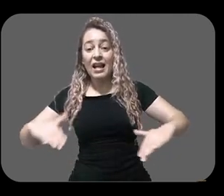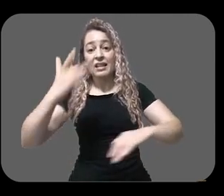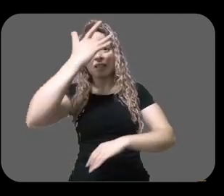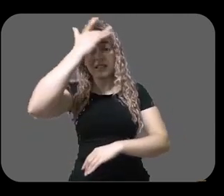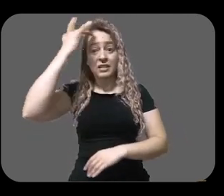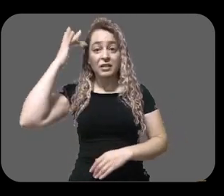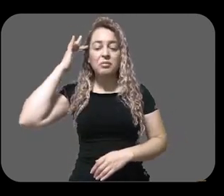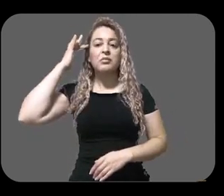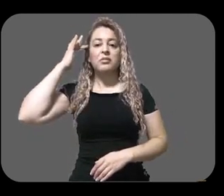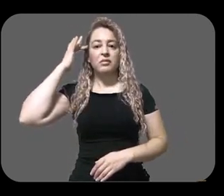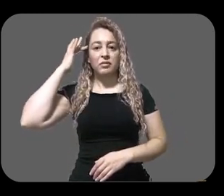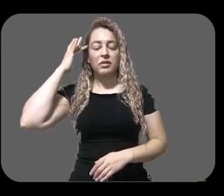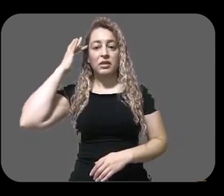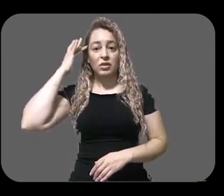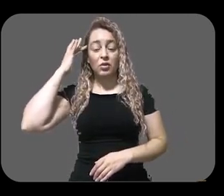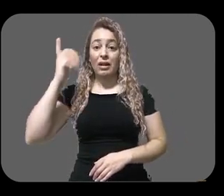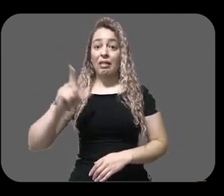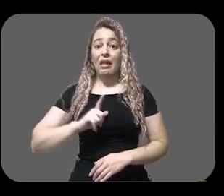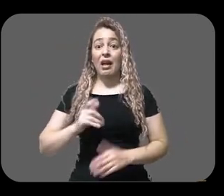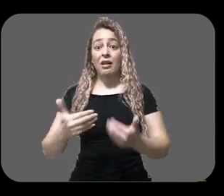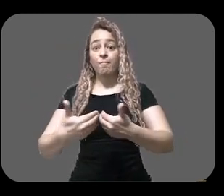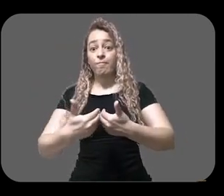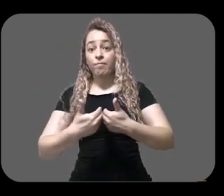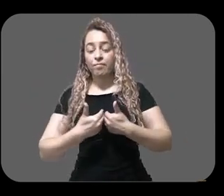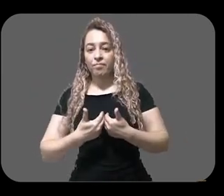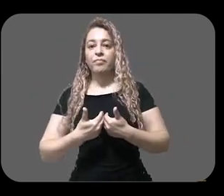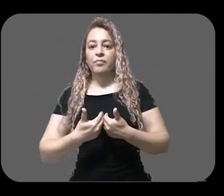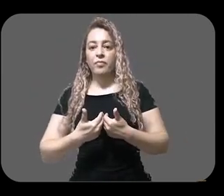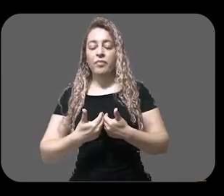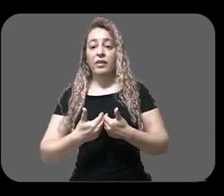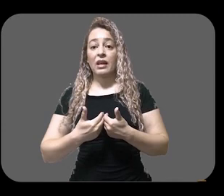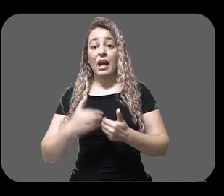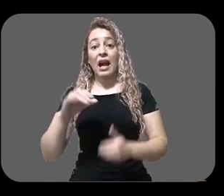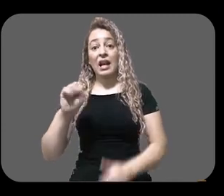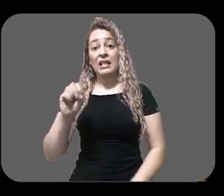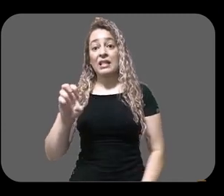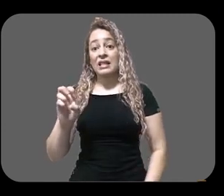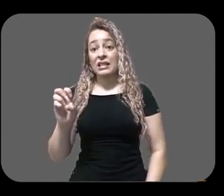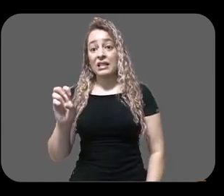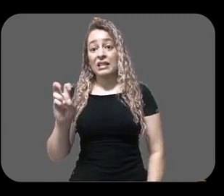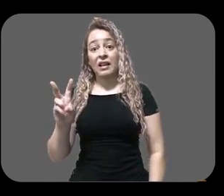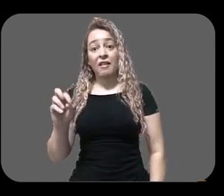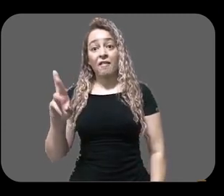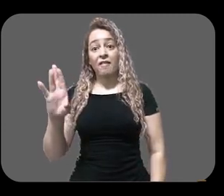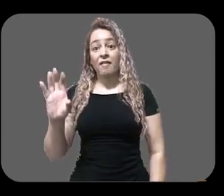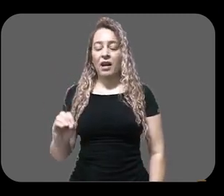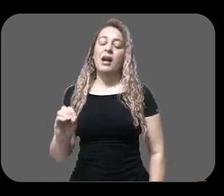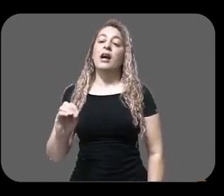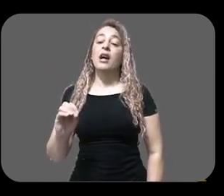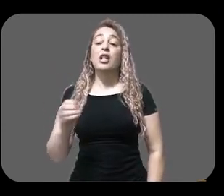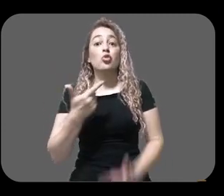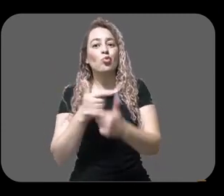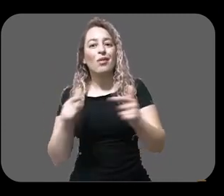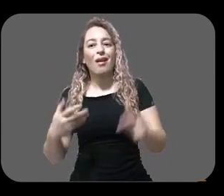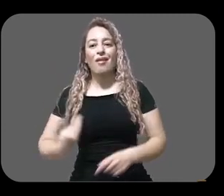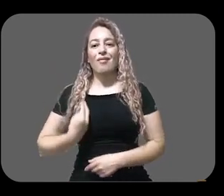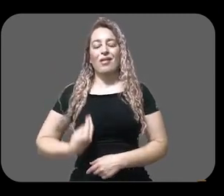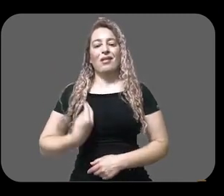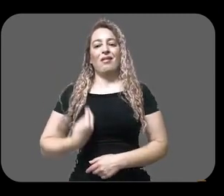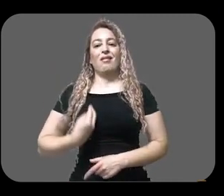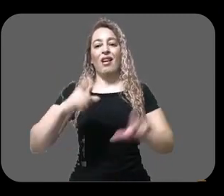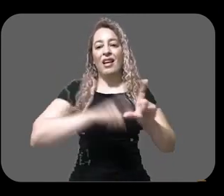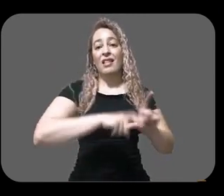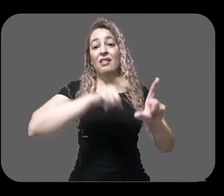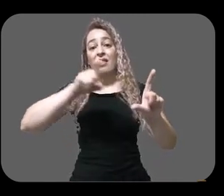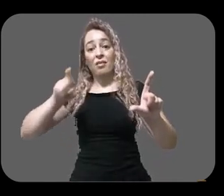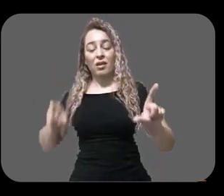altamente afetadas, totalmente dependentes, que não vão ter uma vida funcional independente. Então,